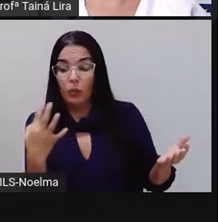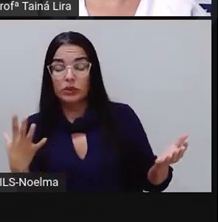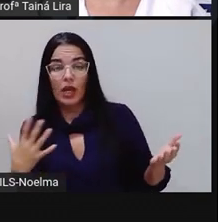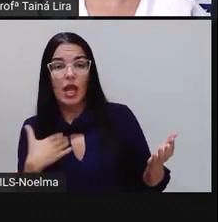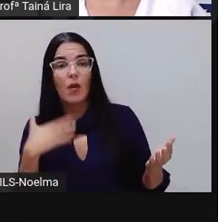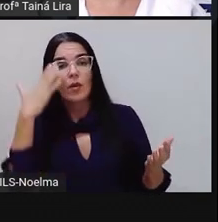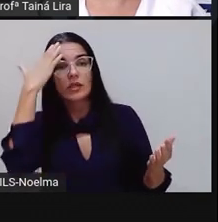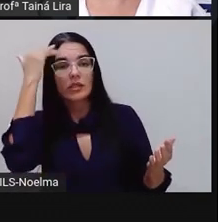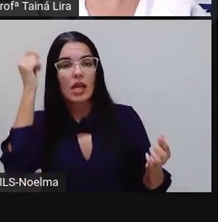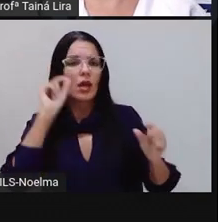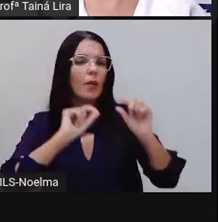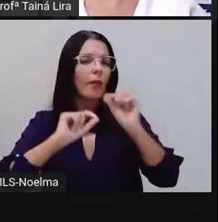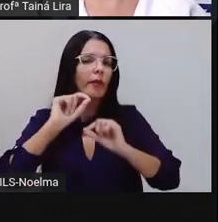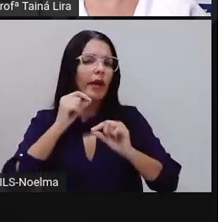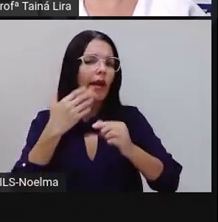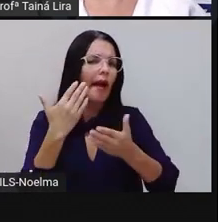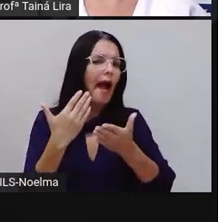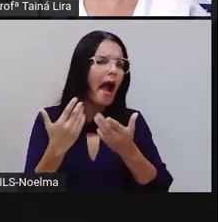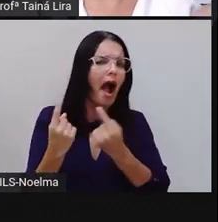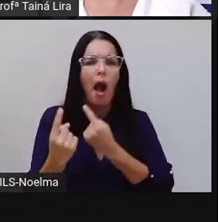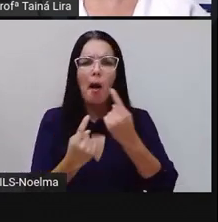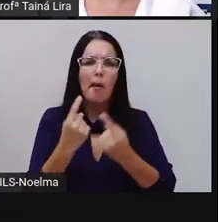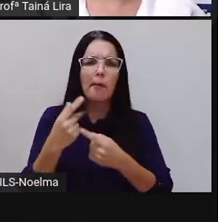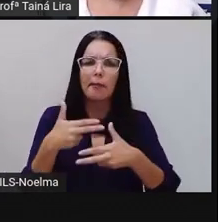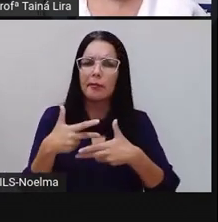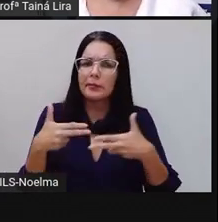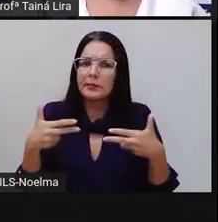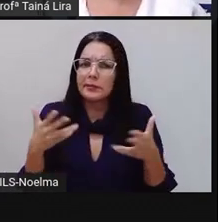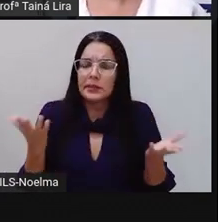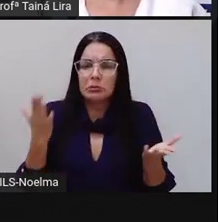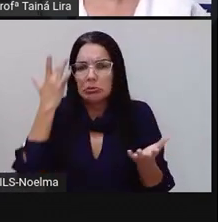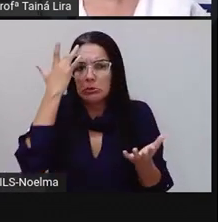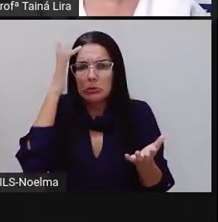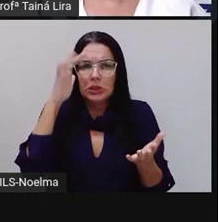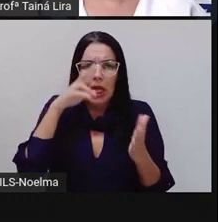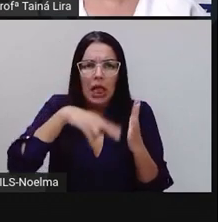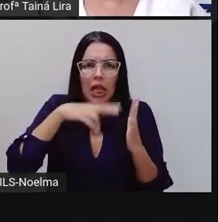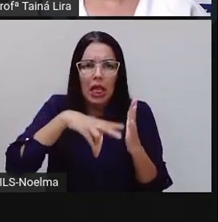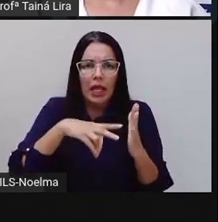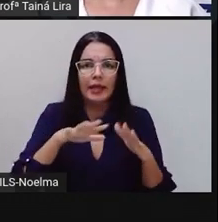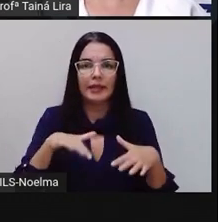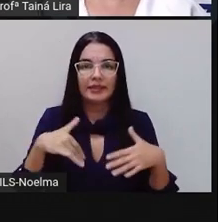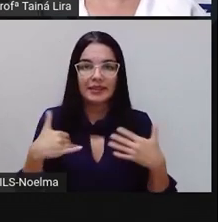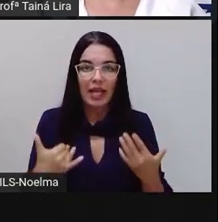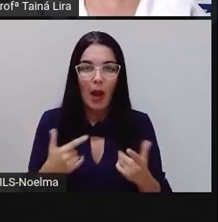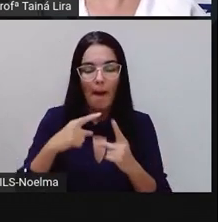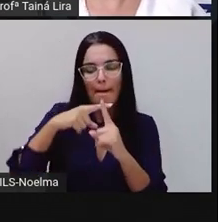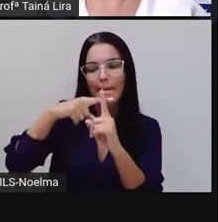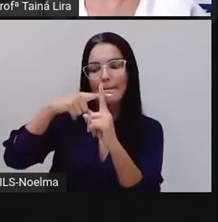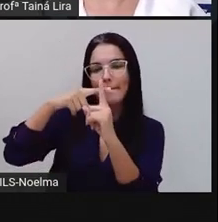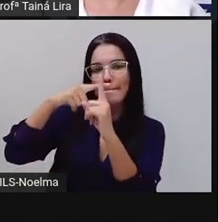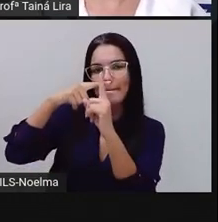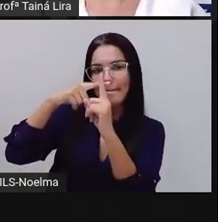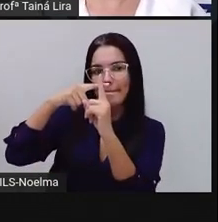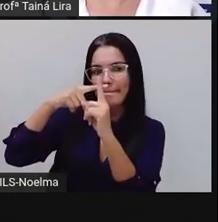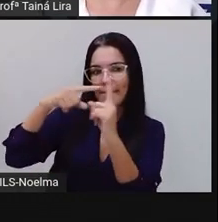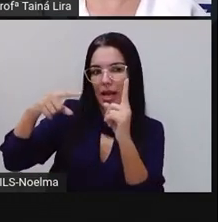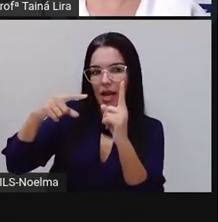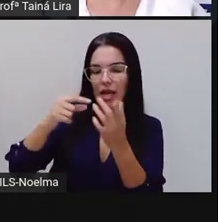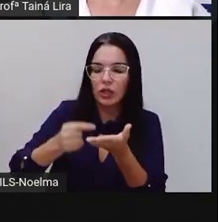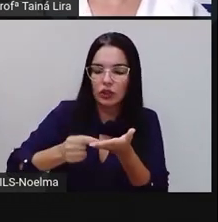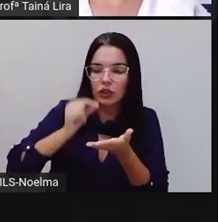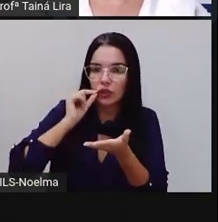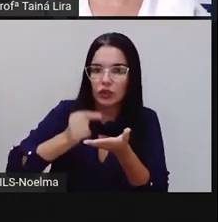aqui que é alguma coisa, xícara de hortelã. E como é que eu leio isso aqui? Olha lá. Meia xícara de